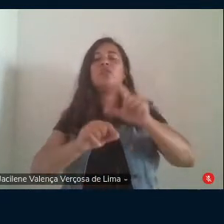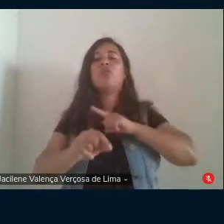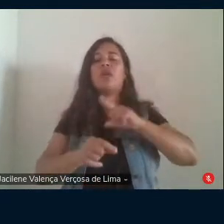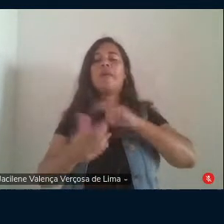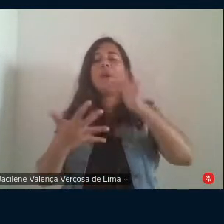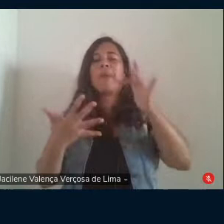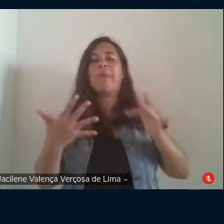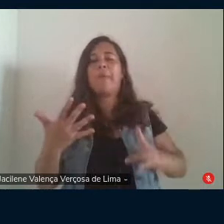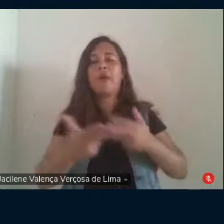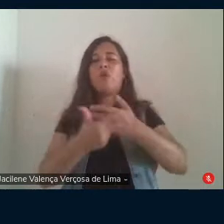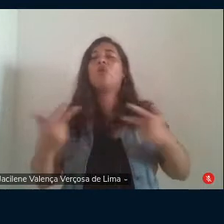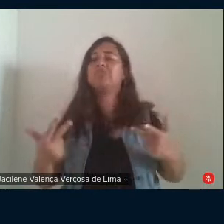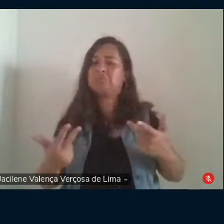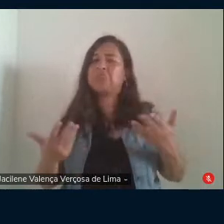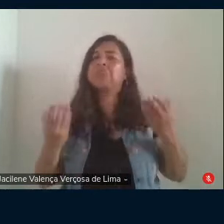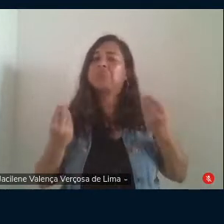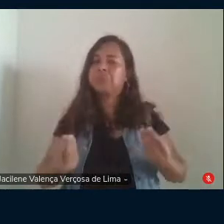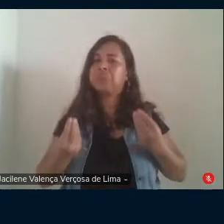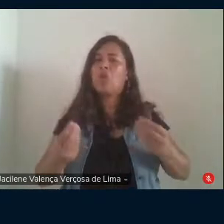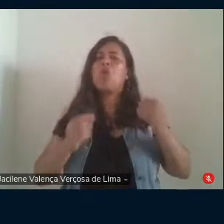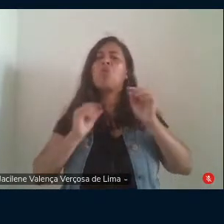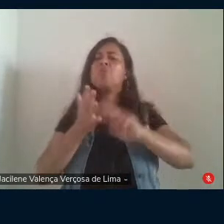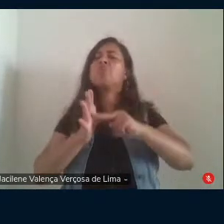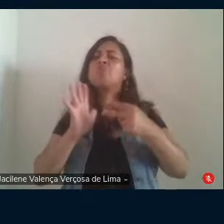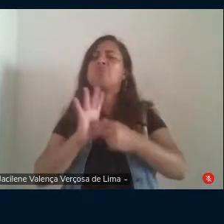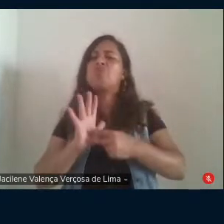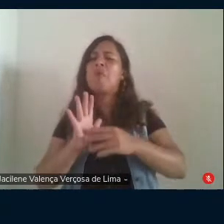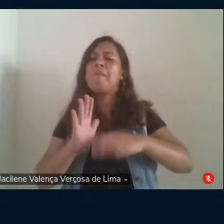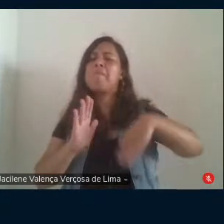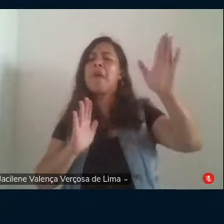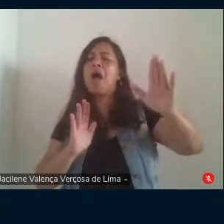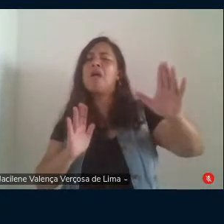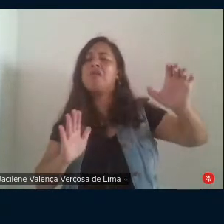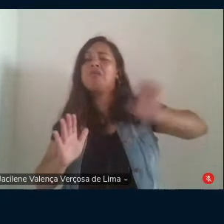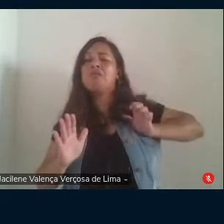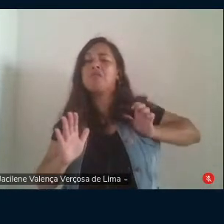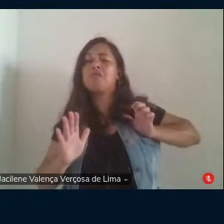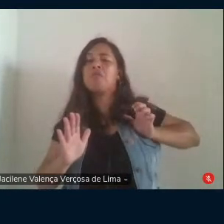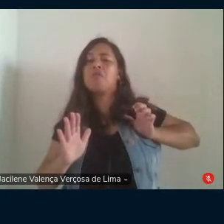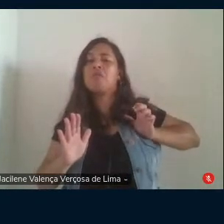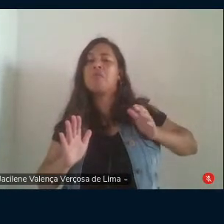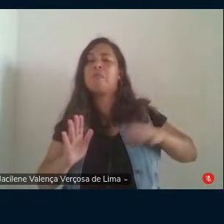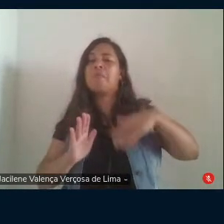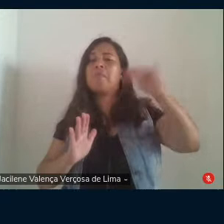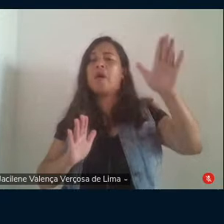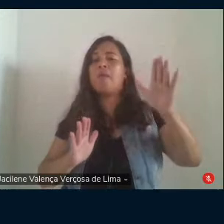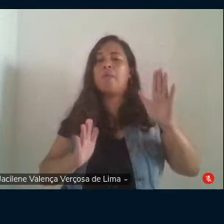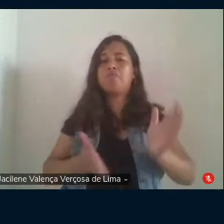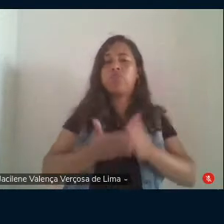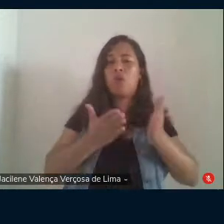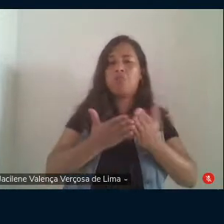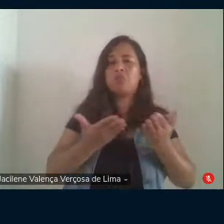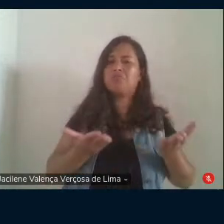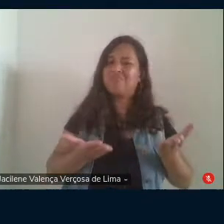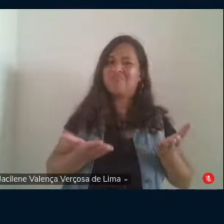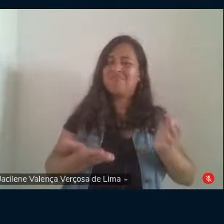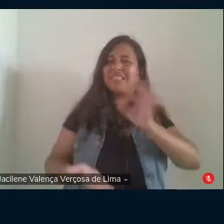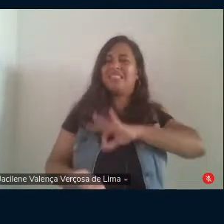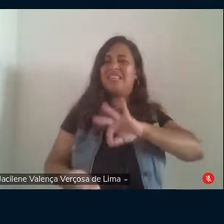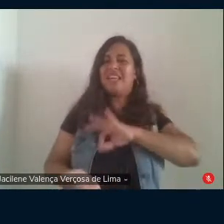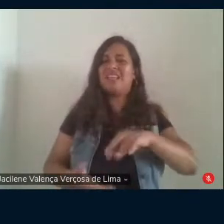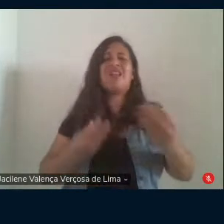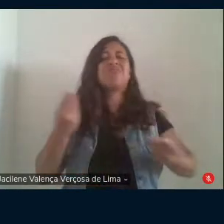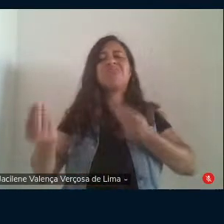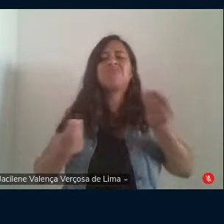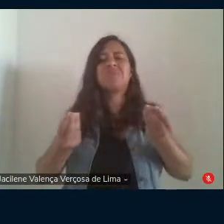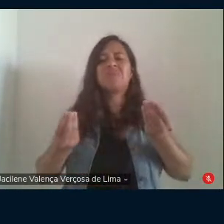pertinentes o que quer dizer os mais ricos e pobres o que são concretamente em termos de renda as respostas